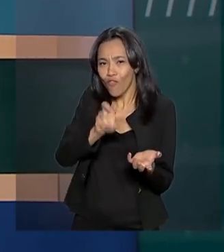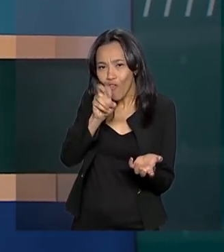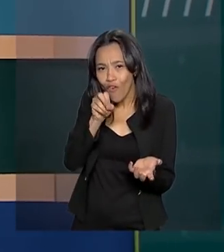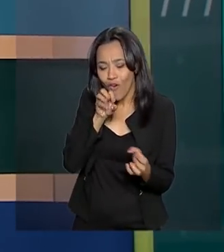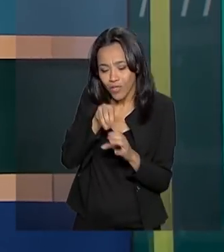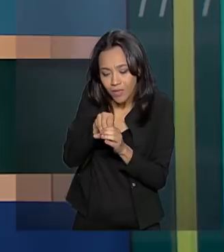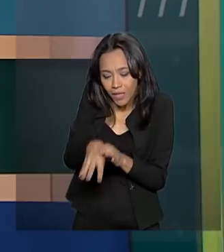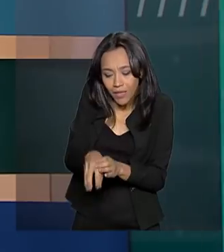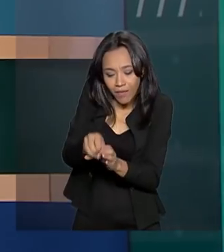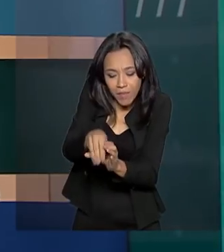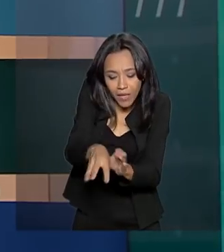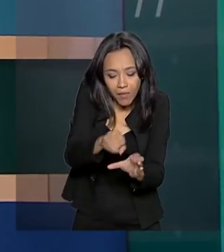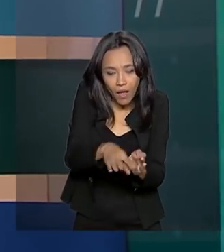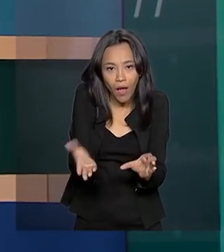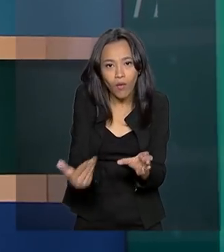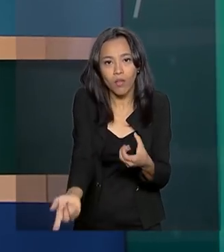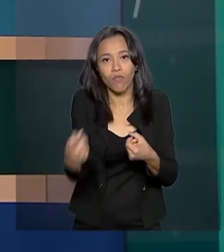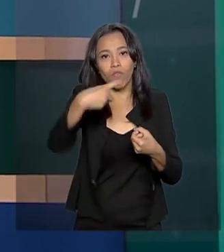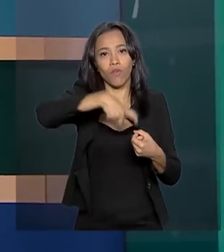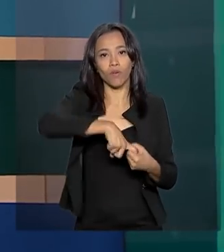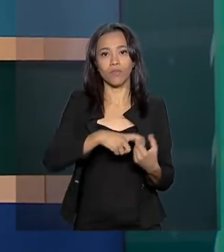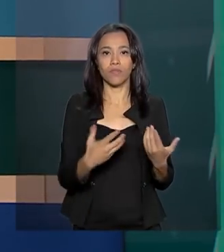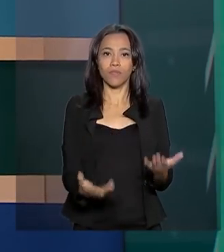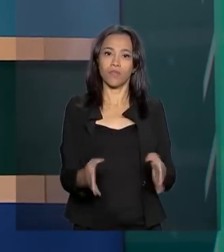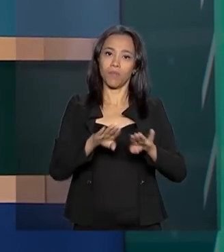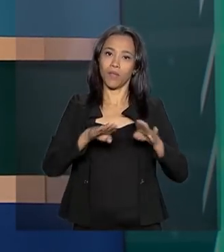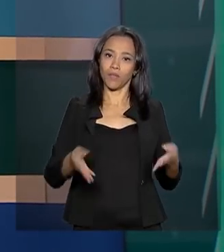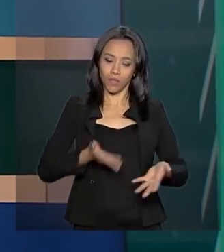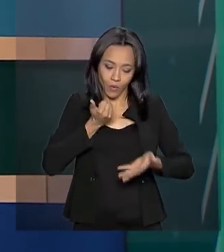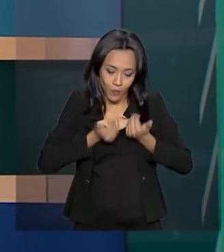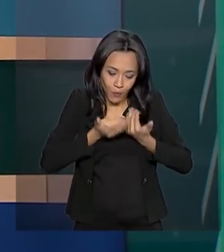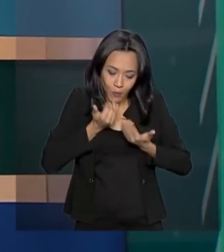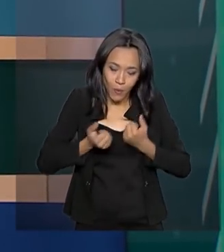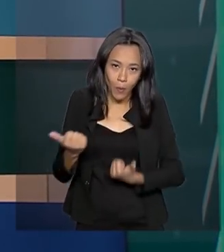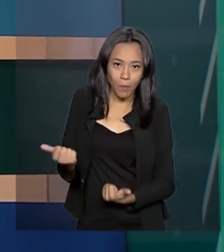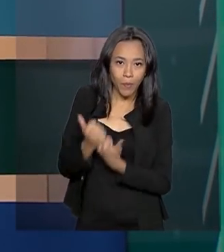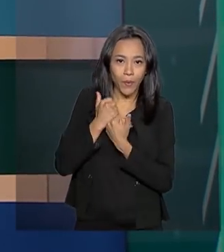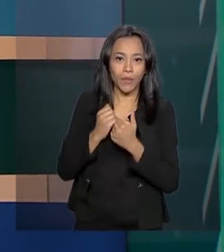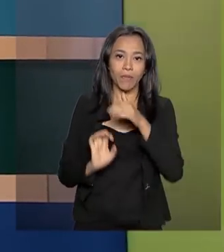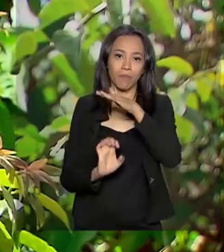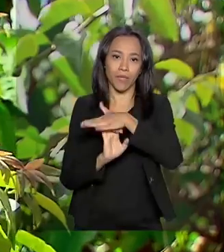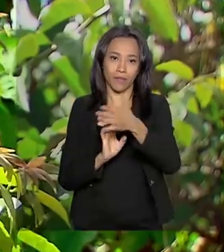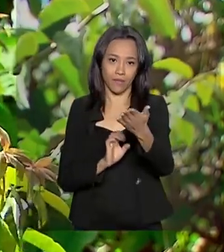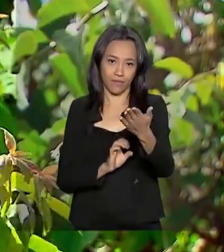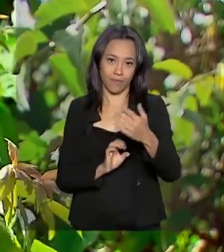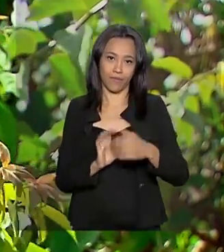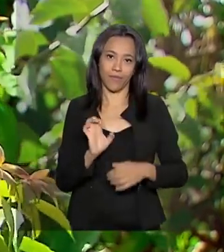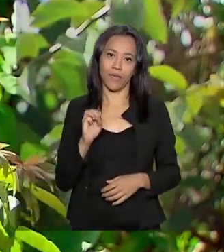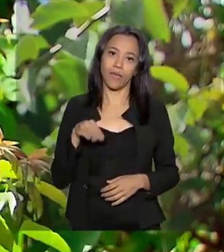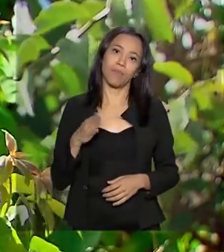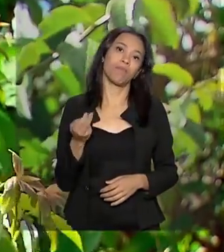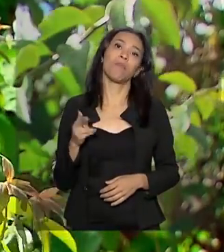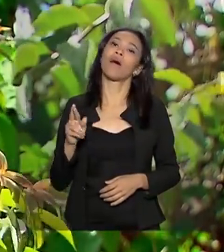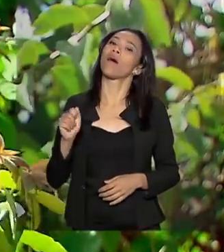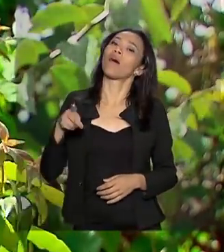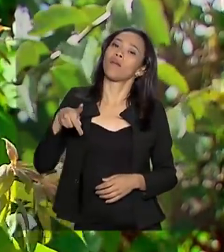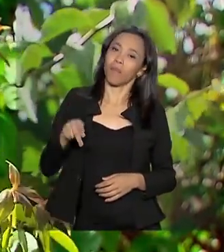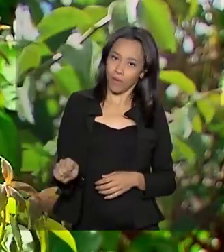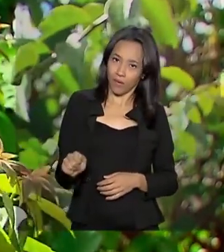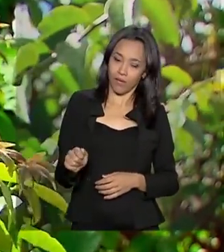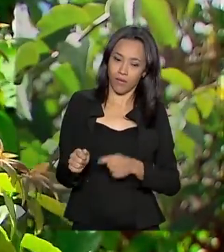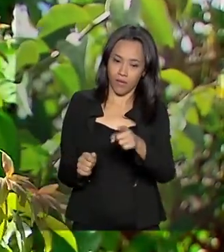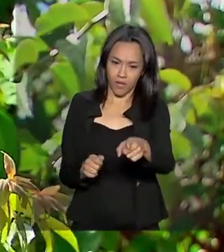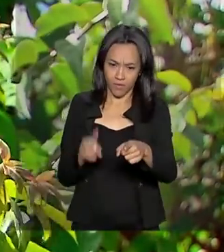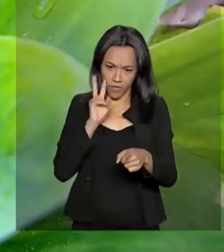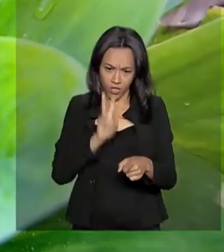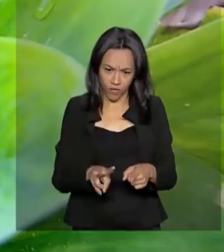nossos avós e que estão voltando para as nossas mesas com o apoio da Embrapa. Você já ouviu falar em